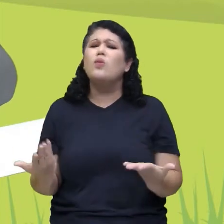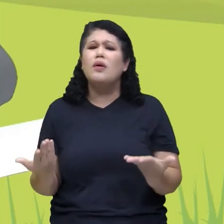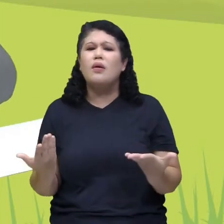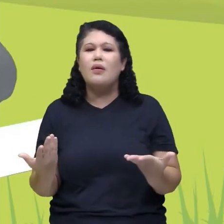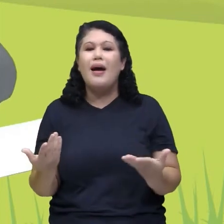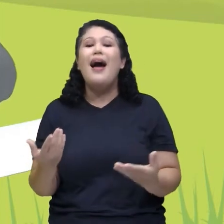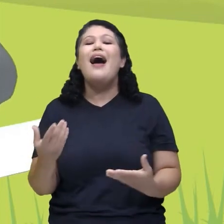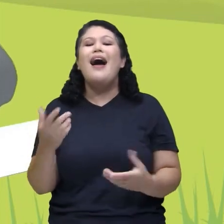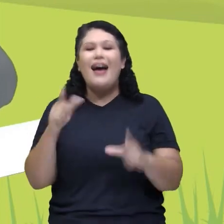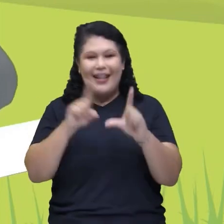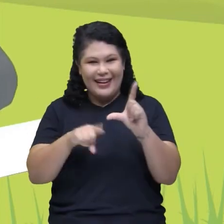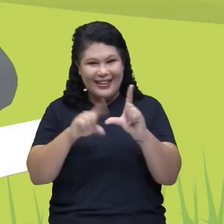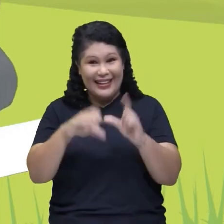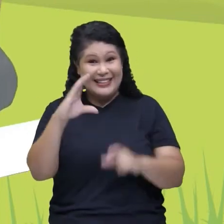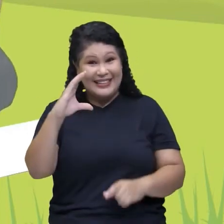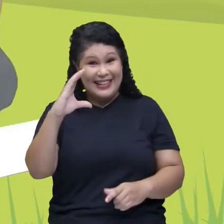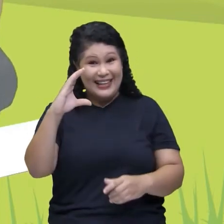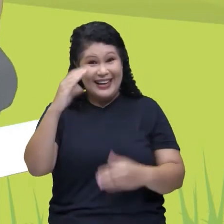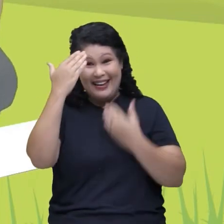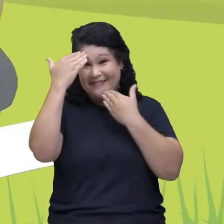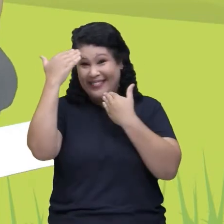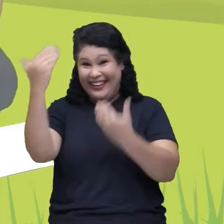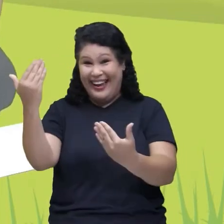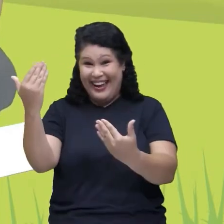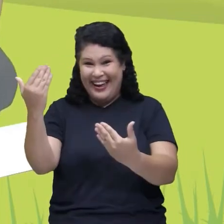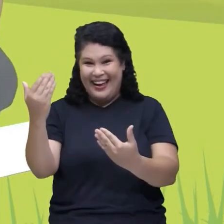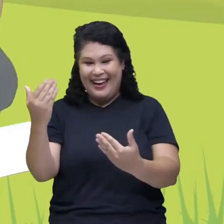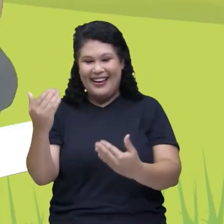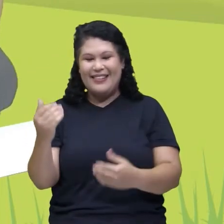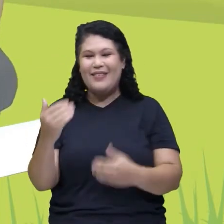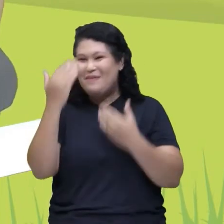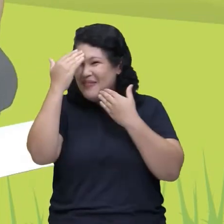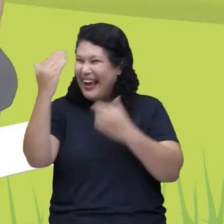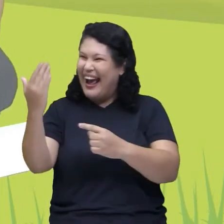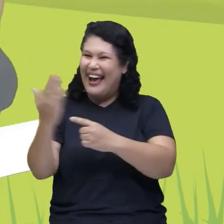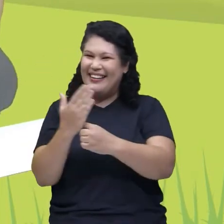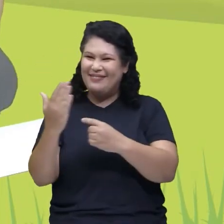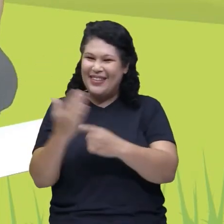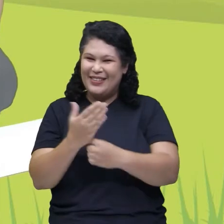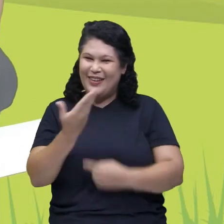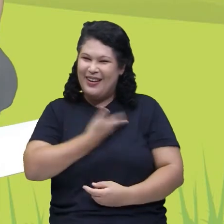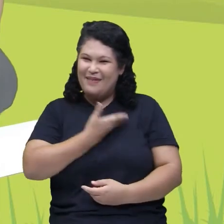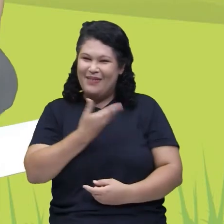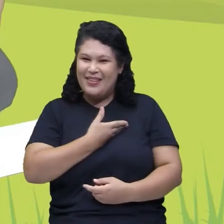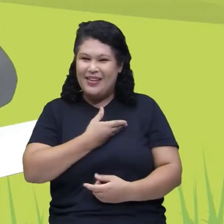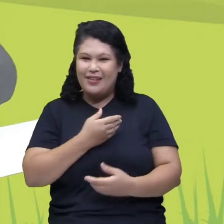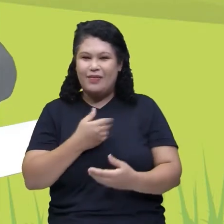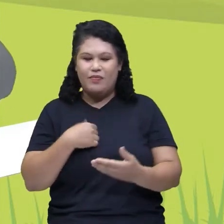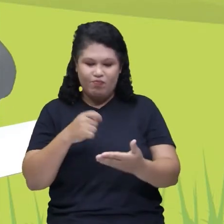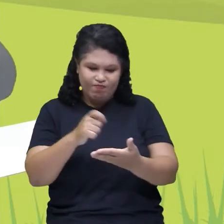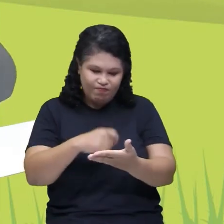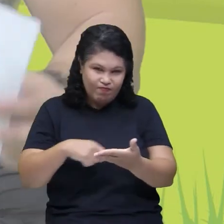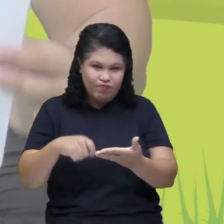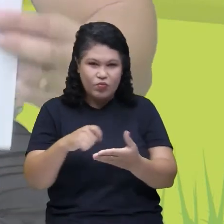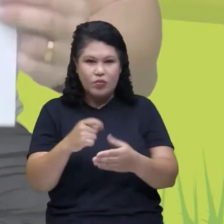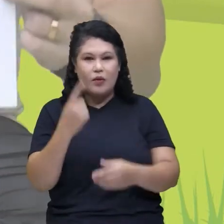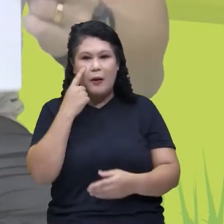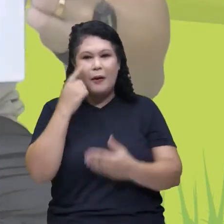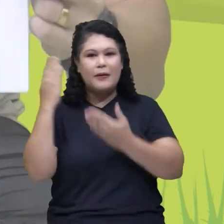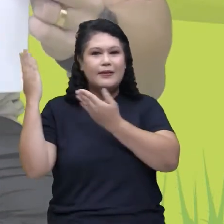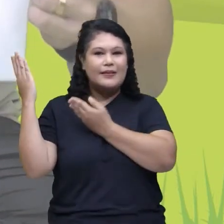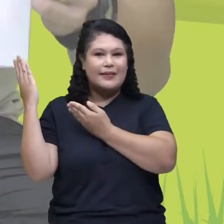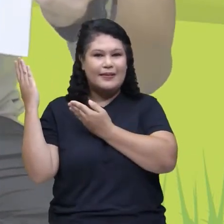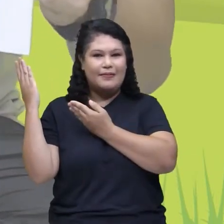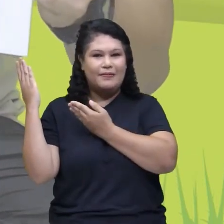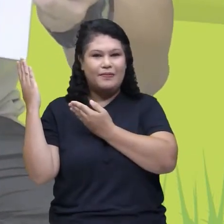letra C. Obrigado. Puxa, muito legal ter a ajuda de amigos. Então, na estação número 2, nós escrevemos com a